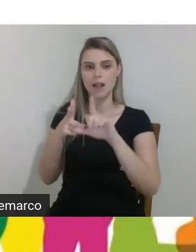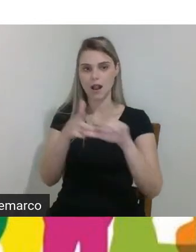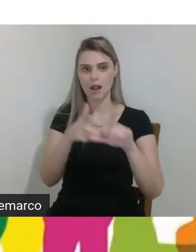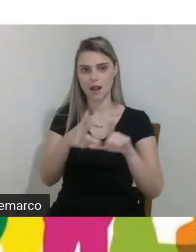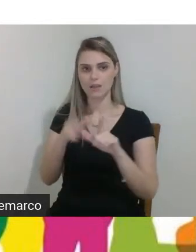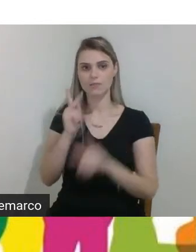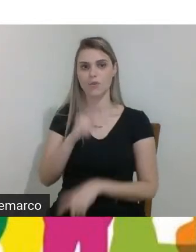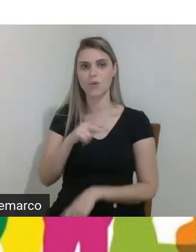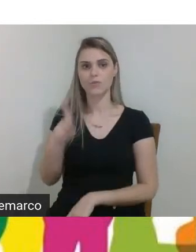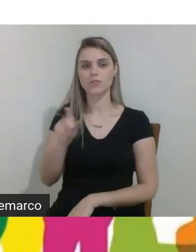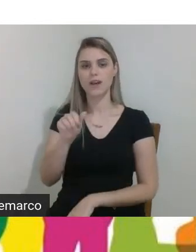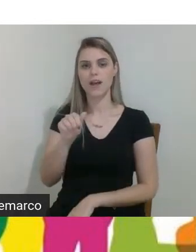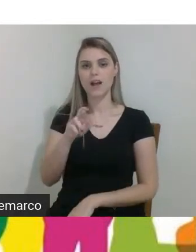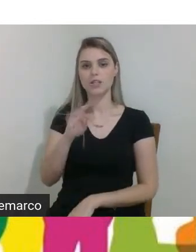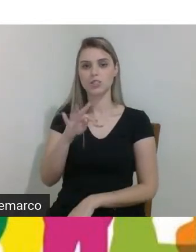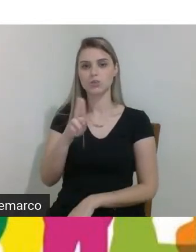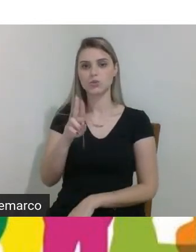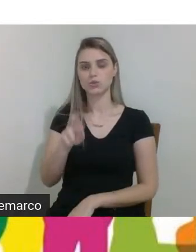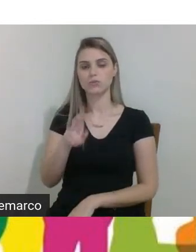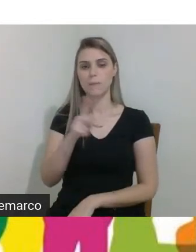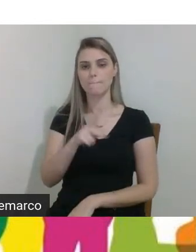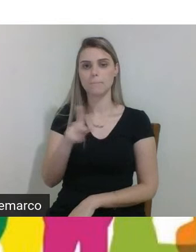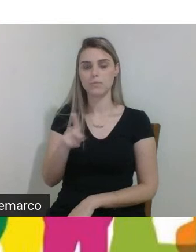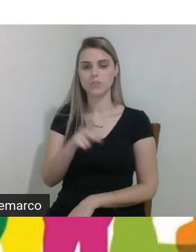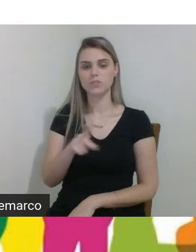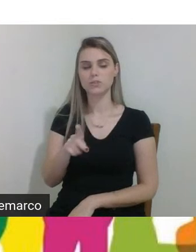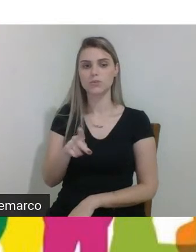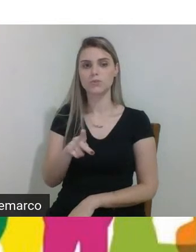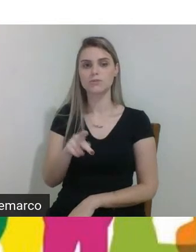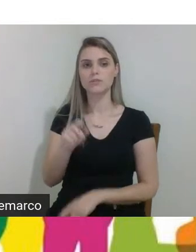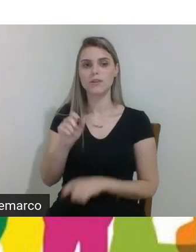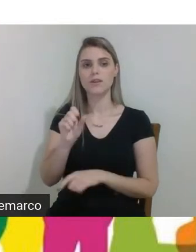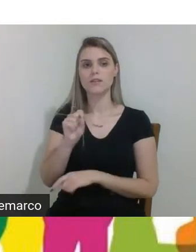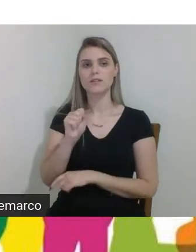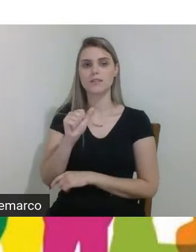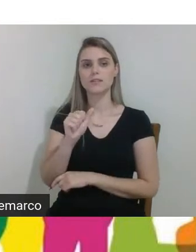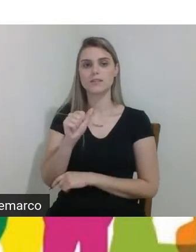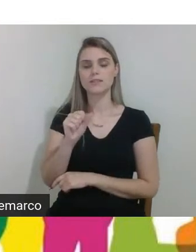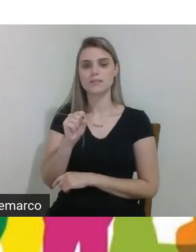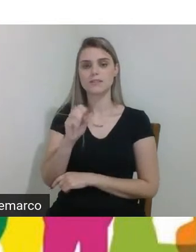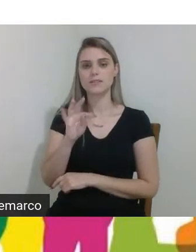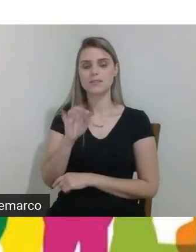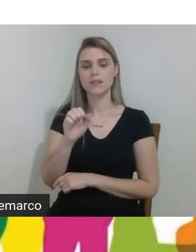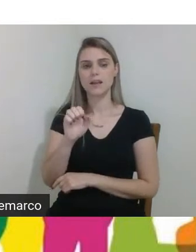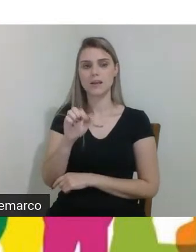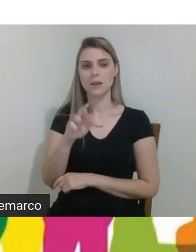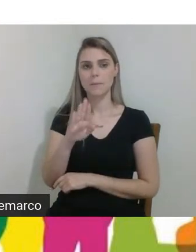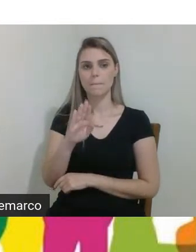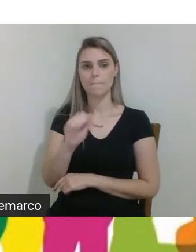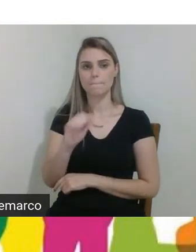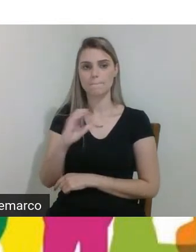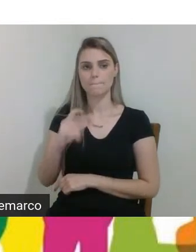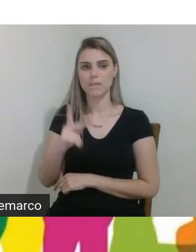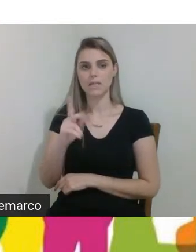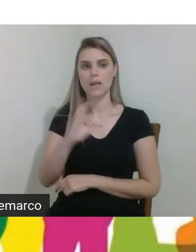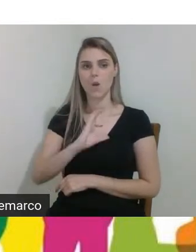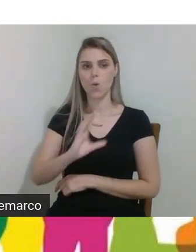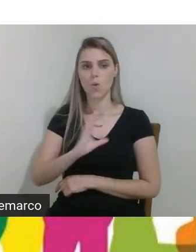Arthur professor Klunger Arthur Sterbeck que é o coordenador do curso